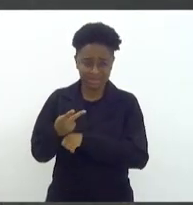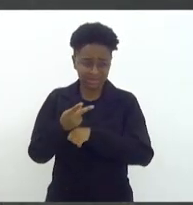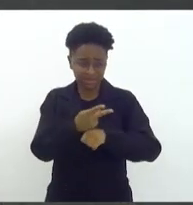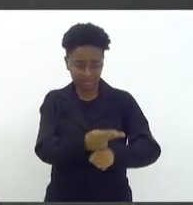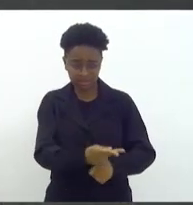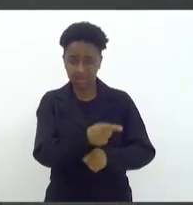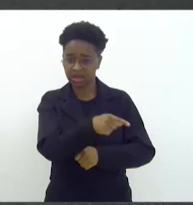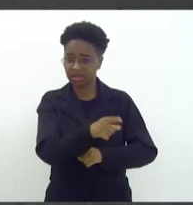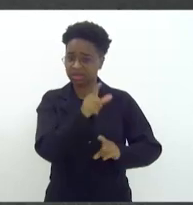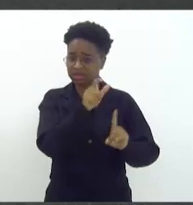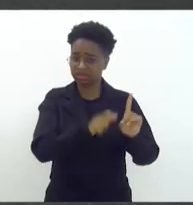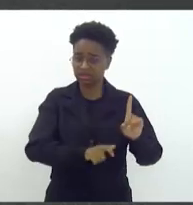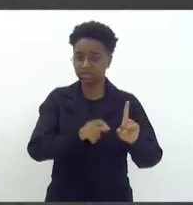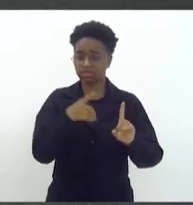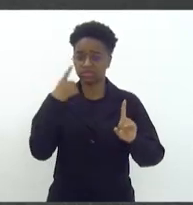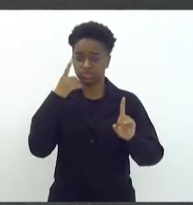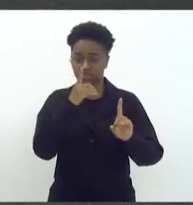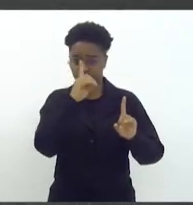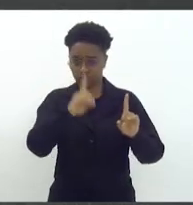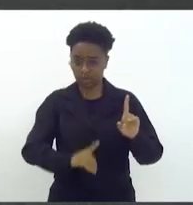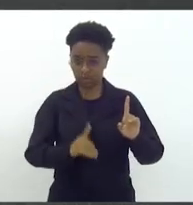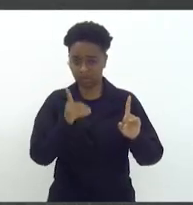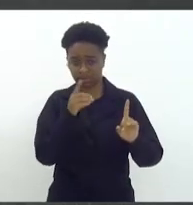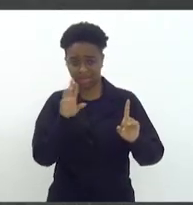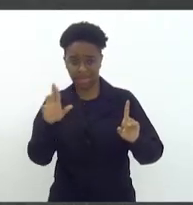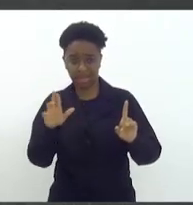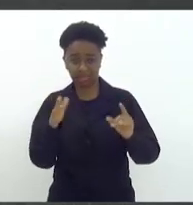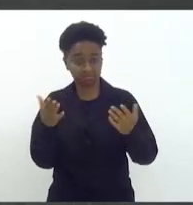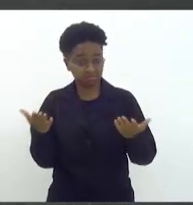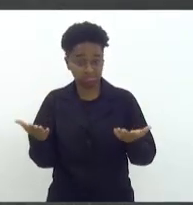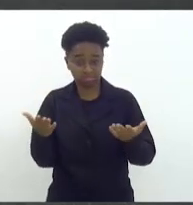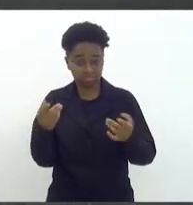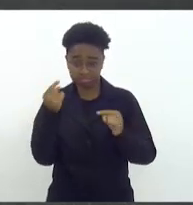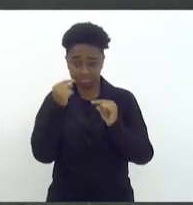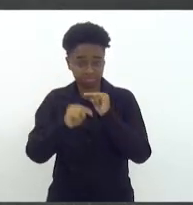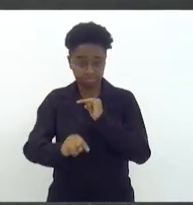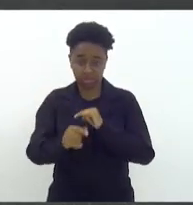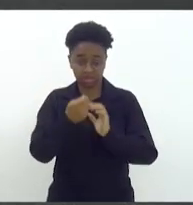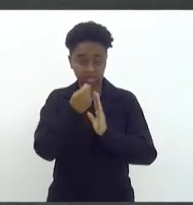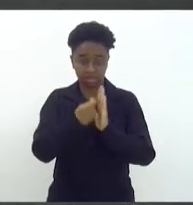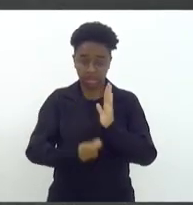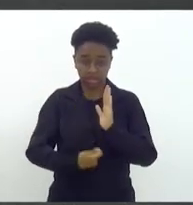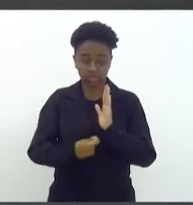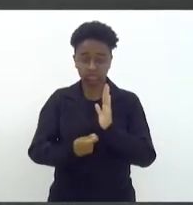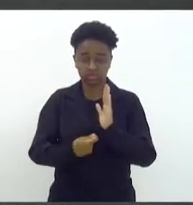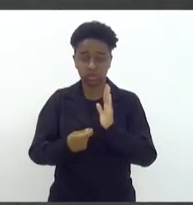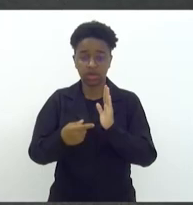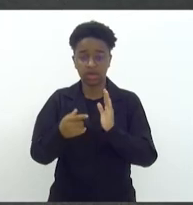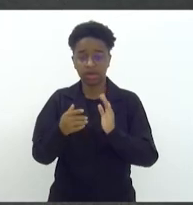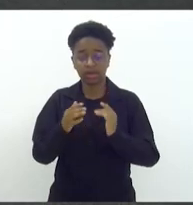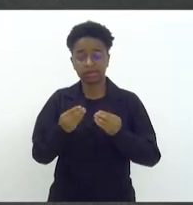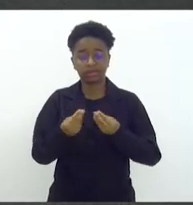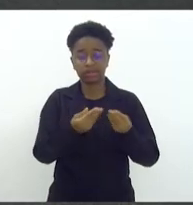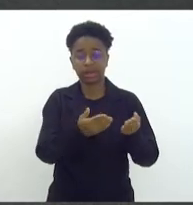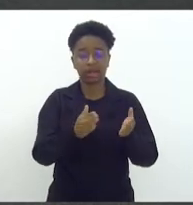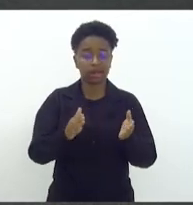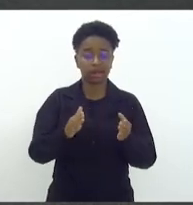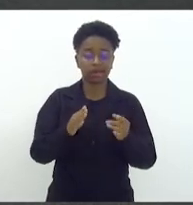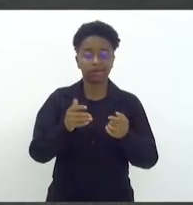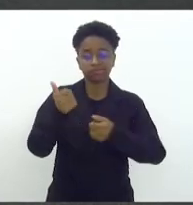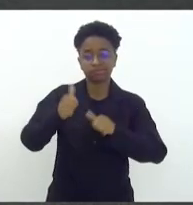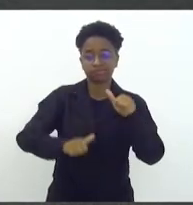o diretor do DR. Então, não cabia, não cabe aí no texto, ficar com vistas ao presidente do DR,